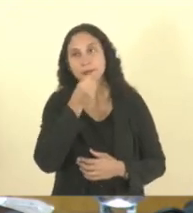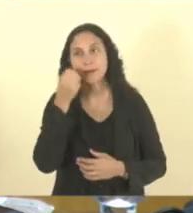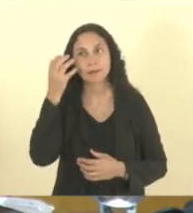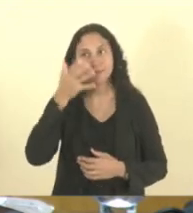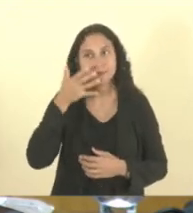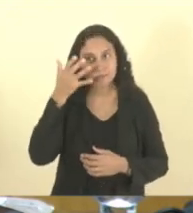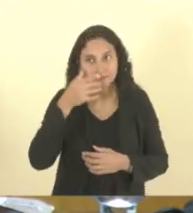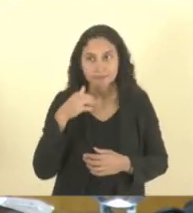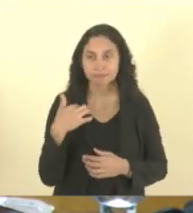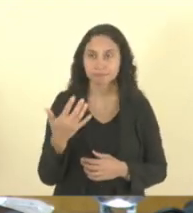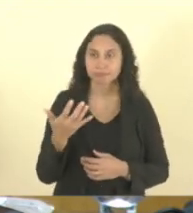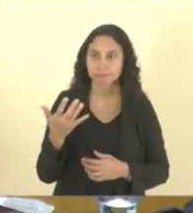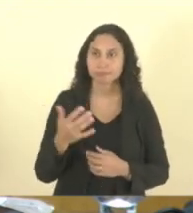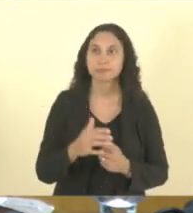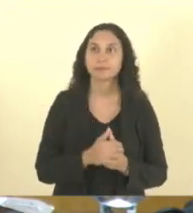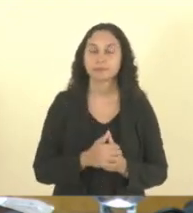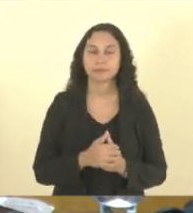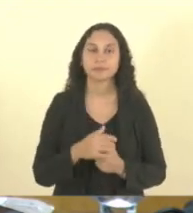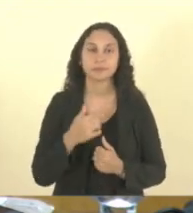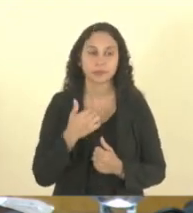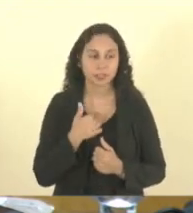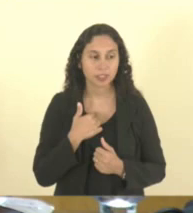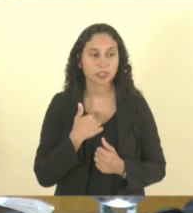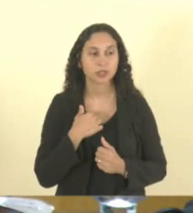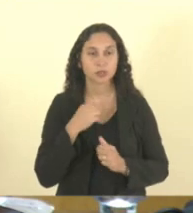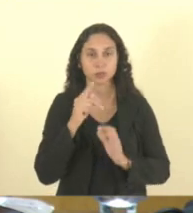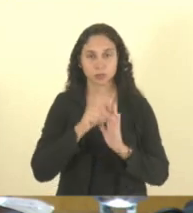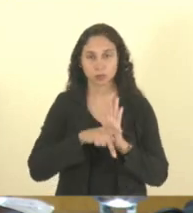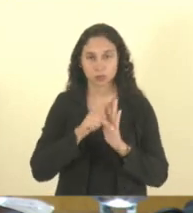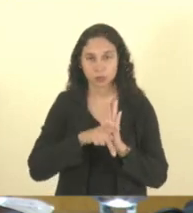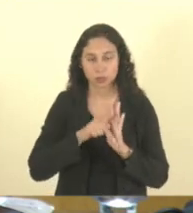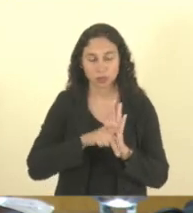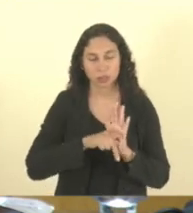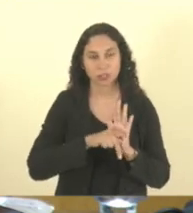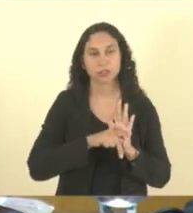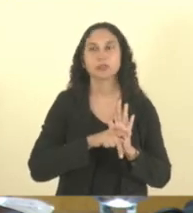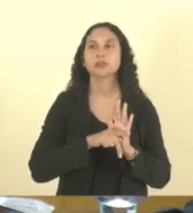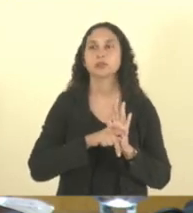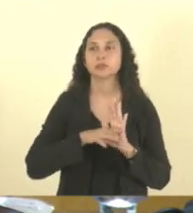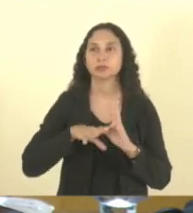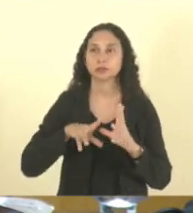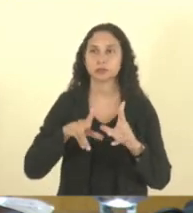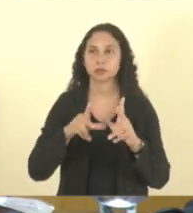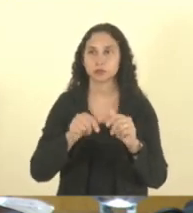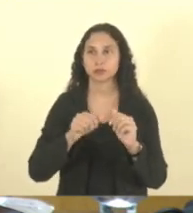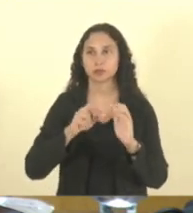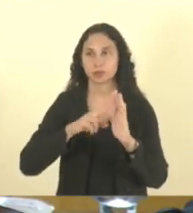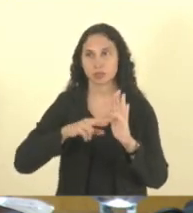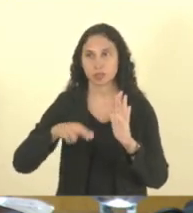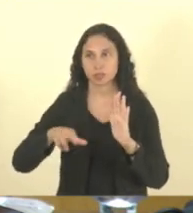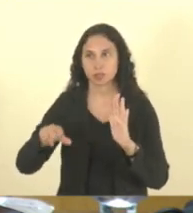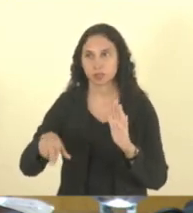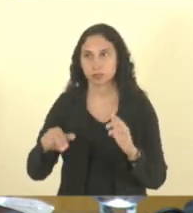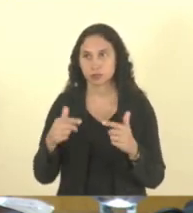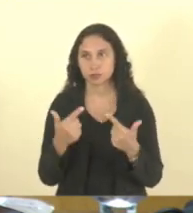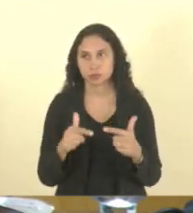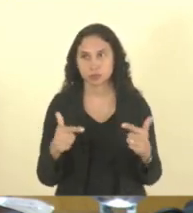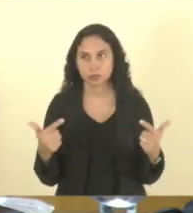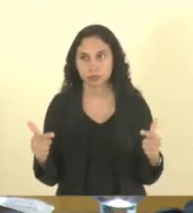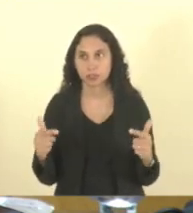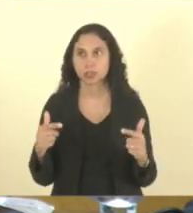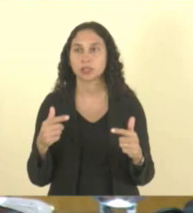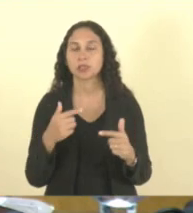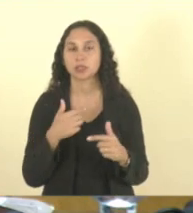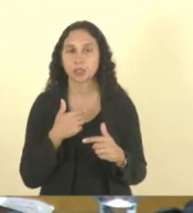vou eu vou eu pegar todos os projetos que que não tem relator que o relator não está presente vou avocar